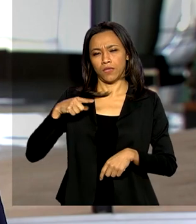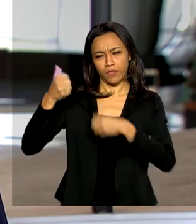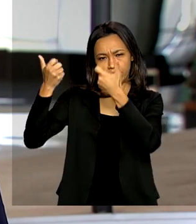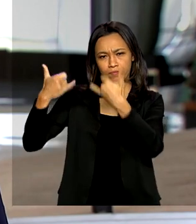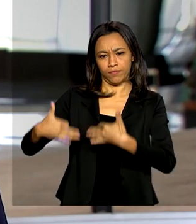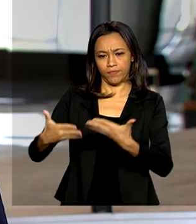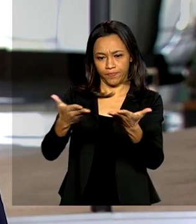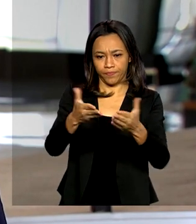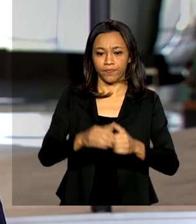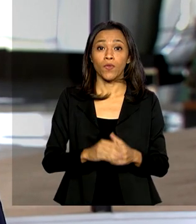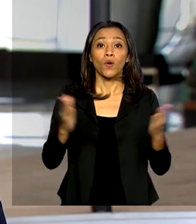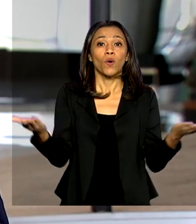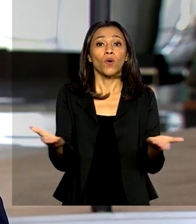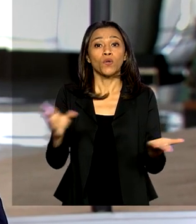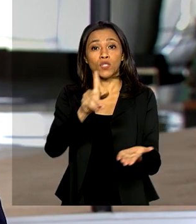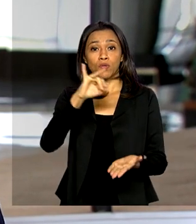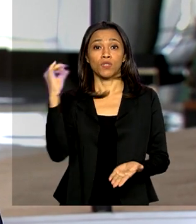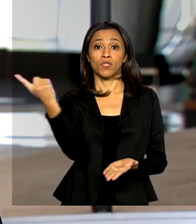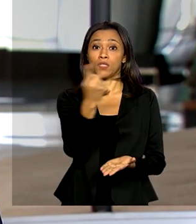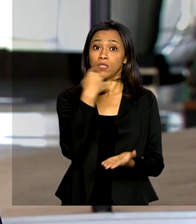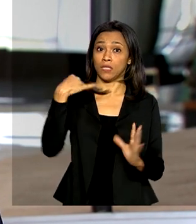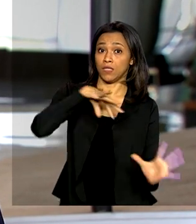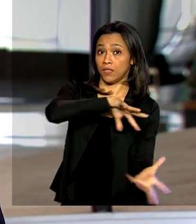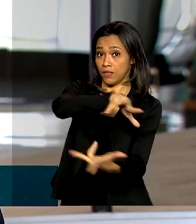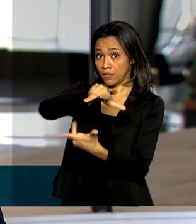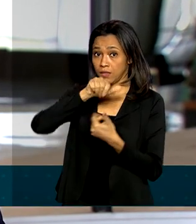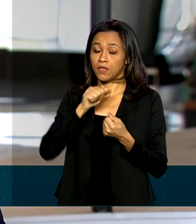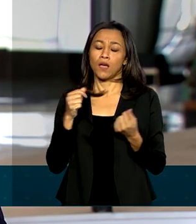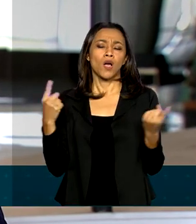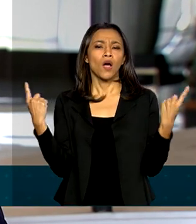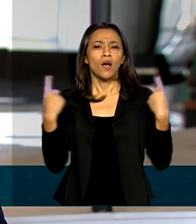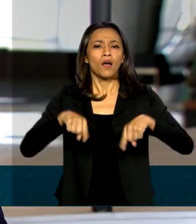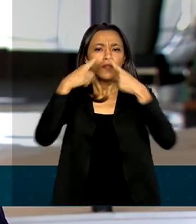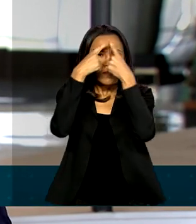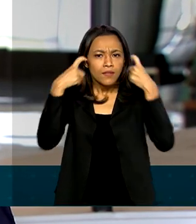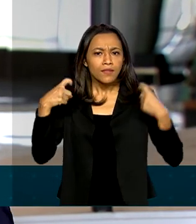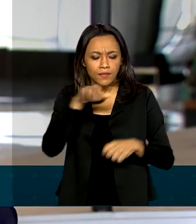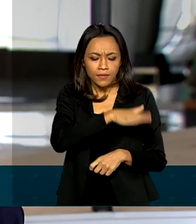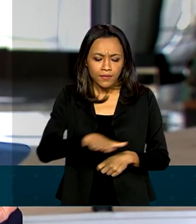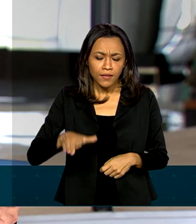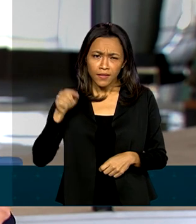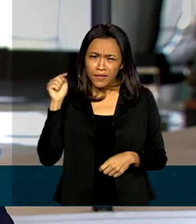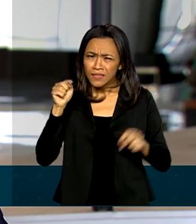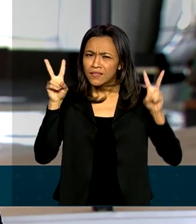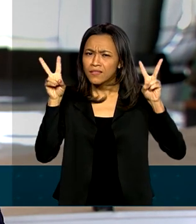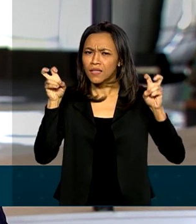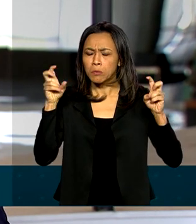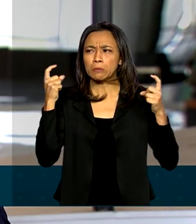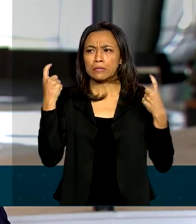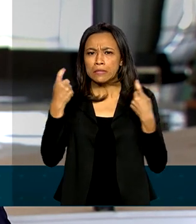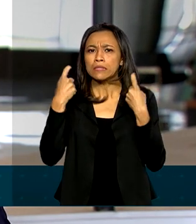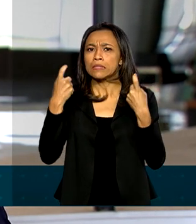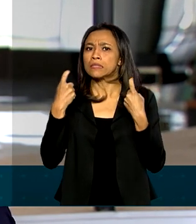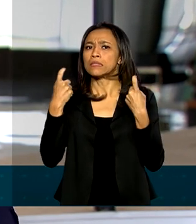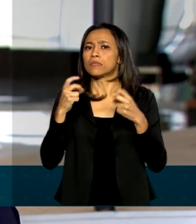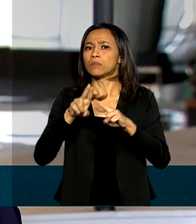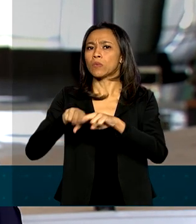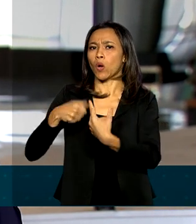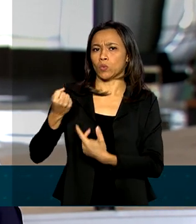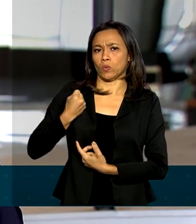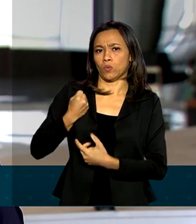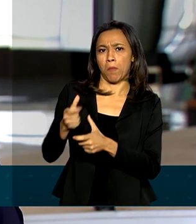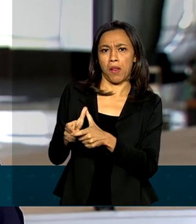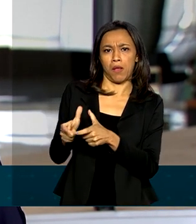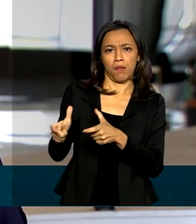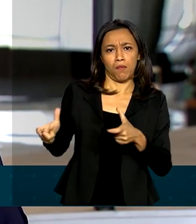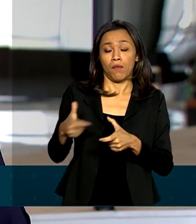Hoje é o dia internacional de combate à violência infantil e esse tema é um tema que preocupa, inclusive por causa dos números. No ano